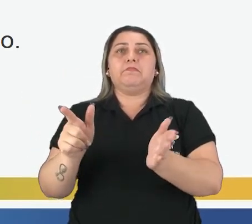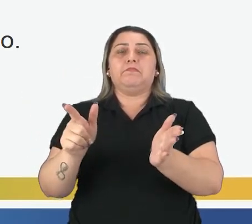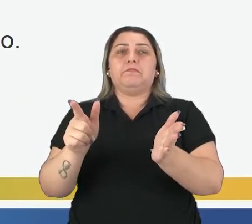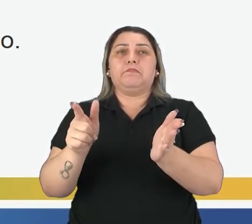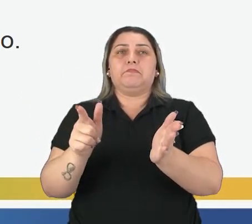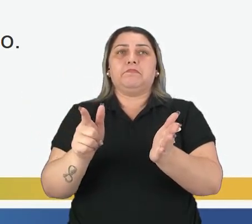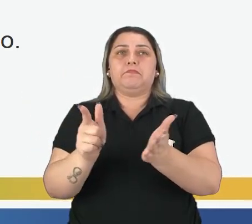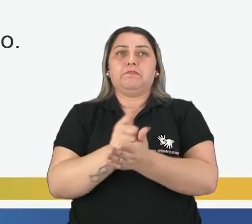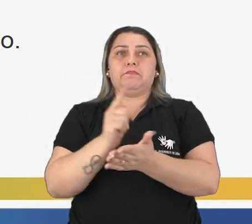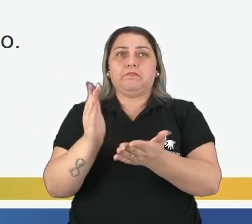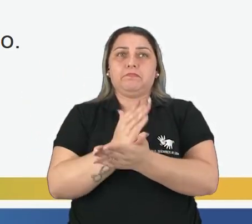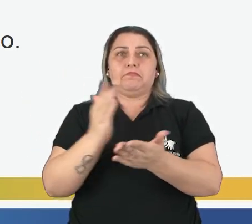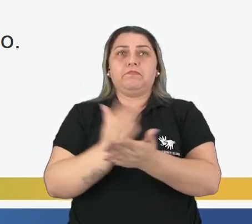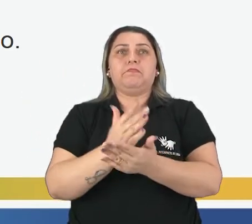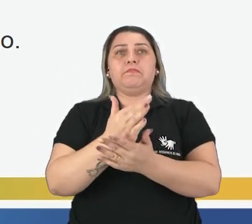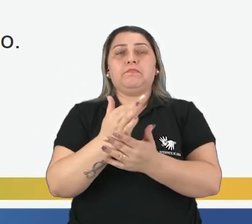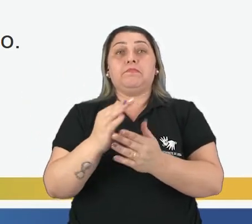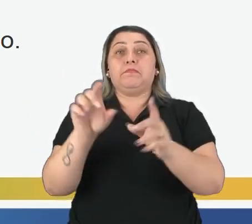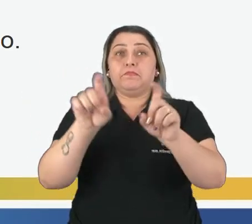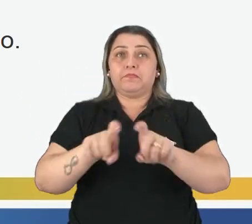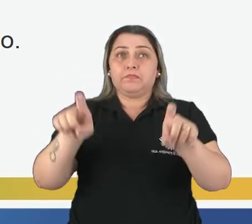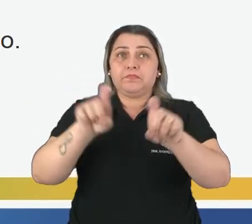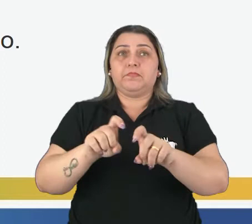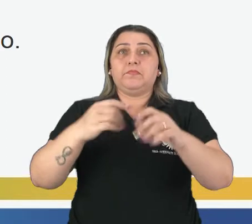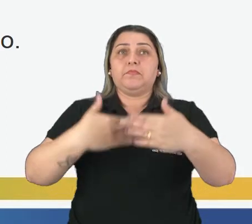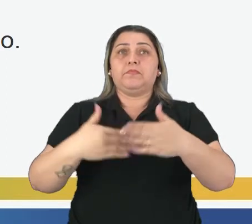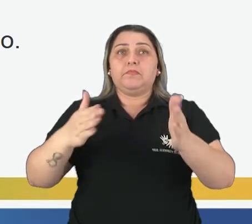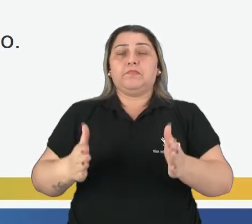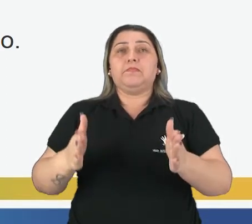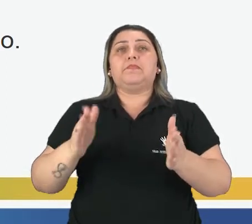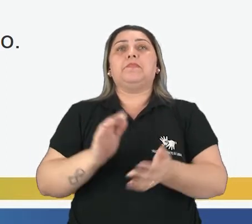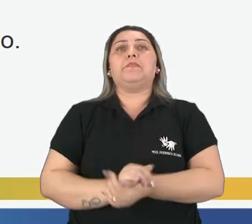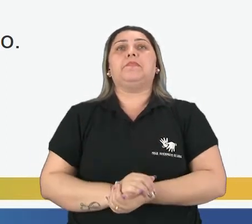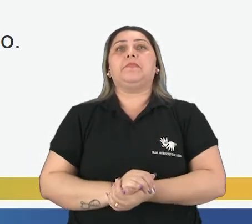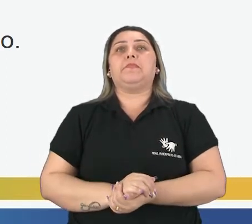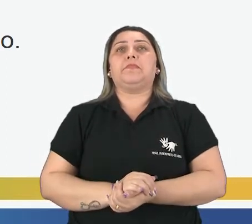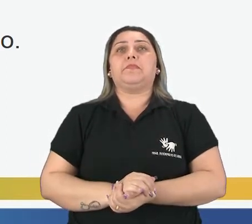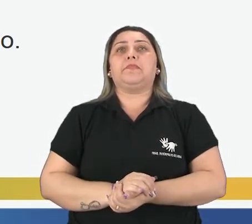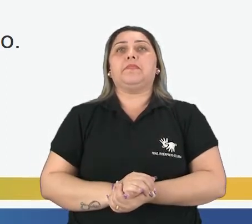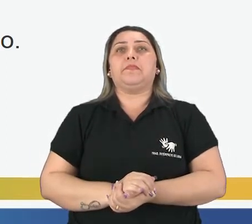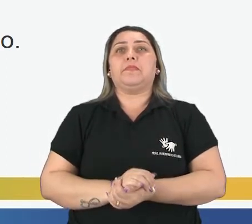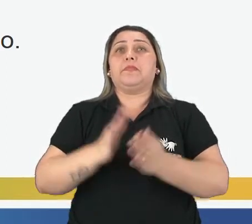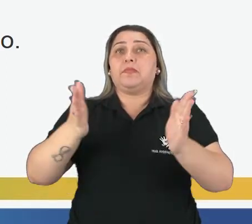de caderno, formulários de computador, caixas em gerais,